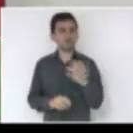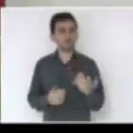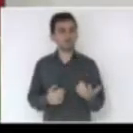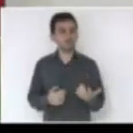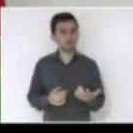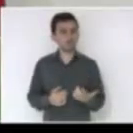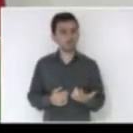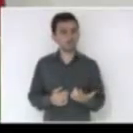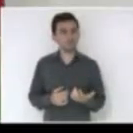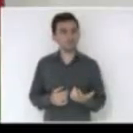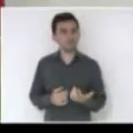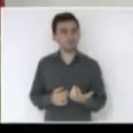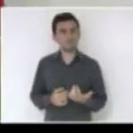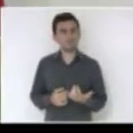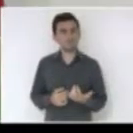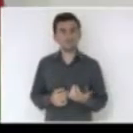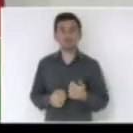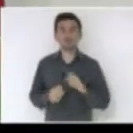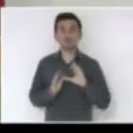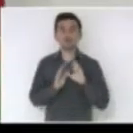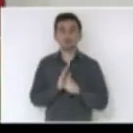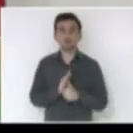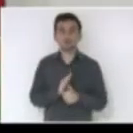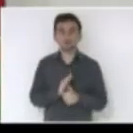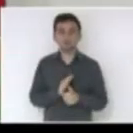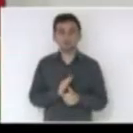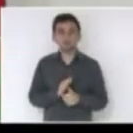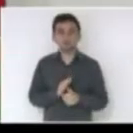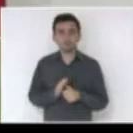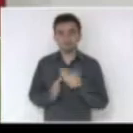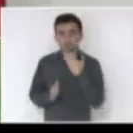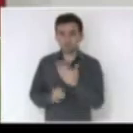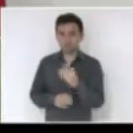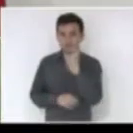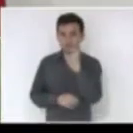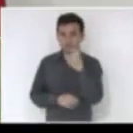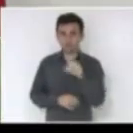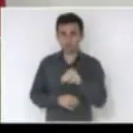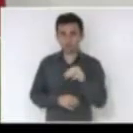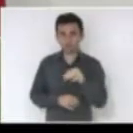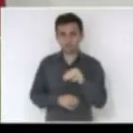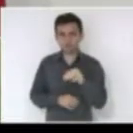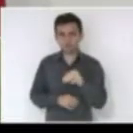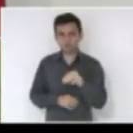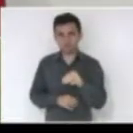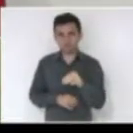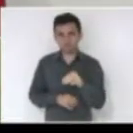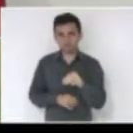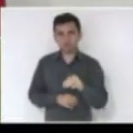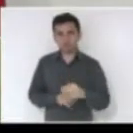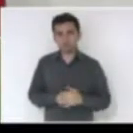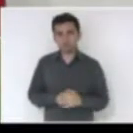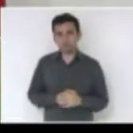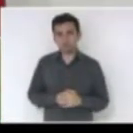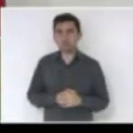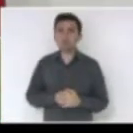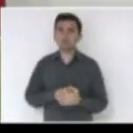depois, depois, e eu presto, presidente, mais cinco minutos, o tempo dobrado, conta de 2011,